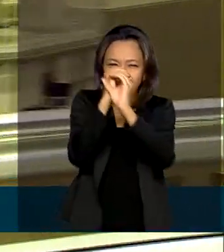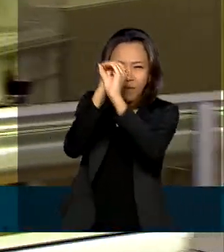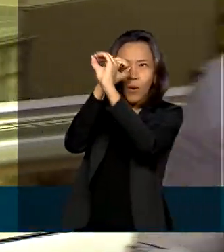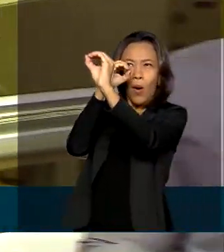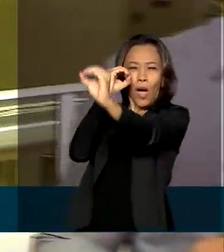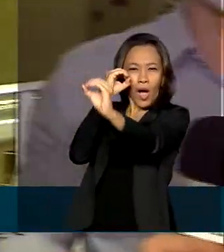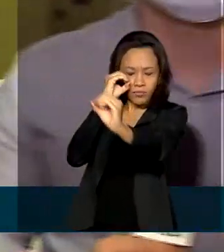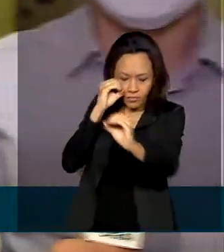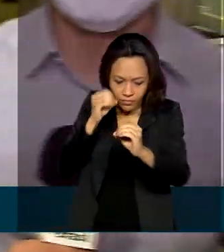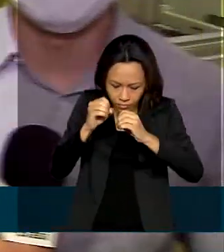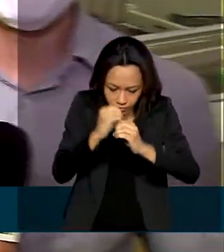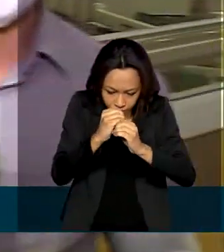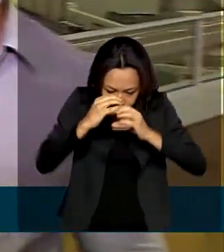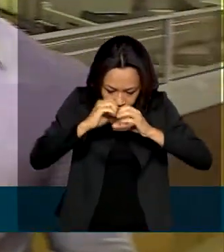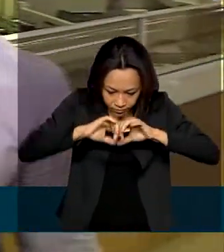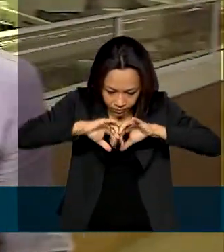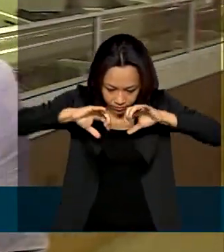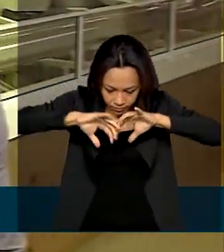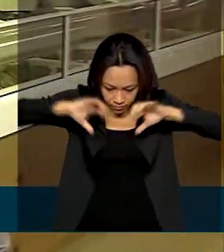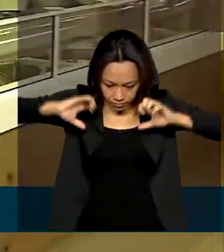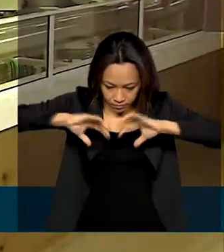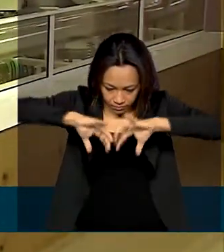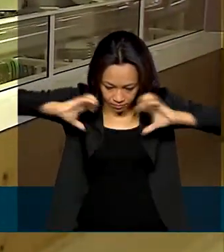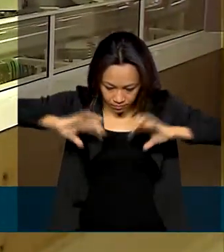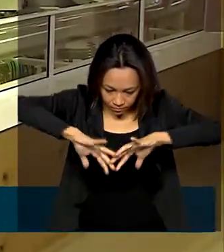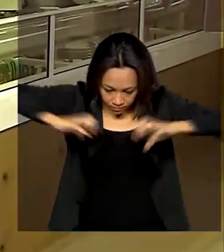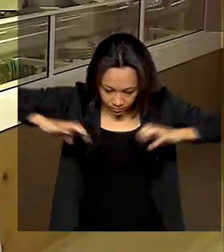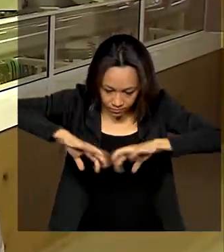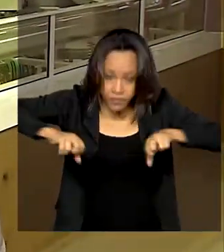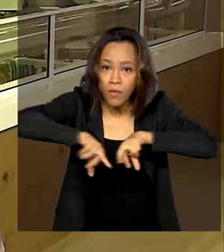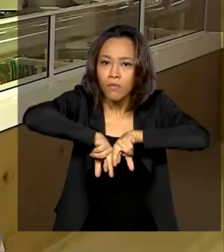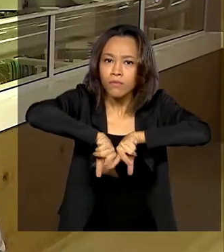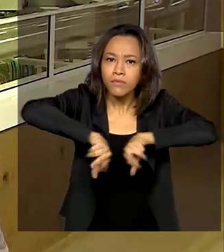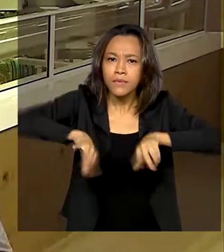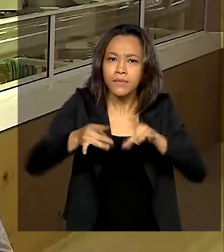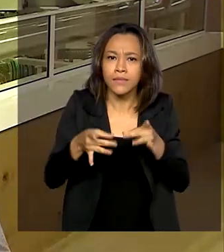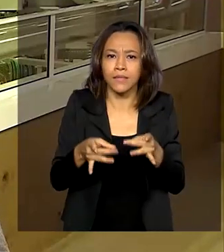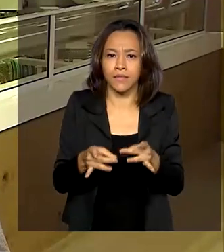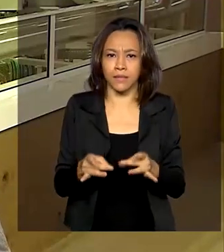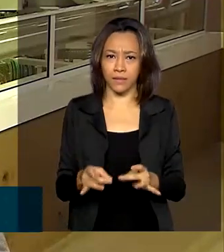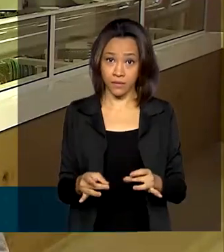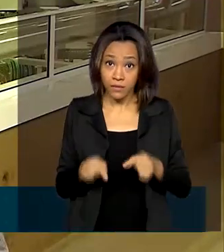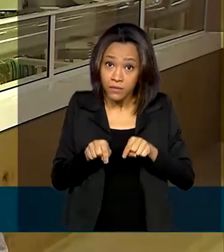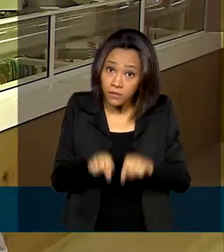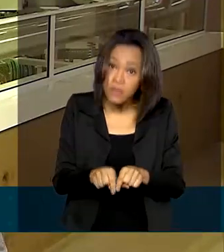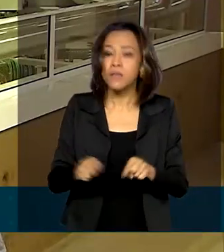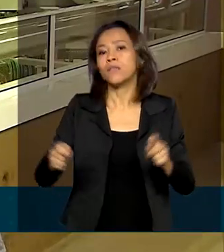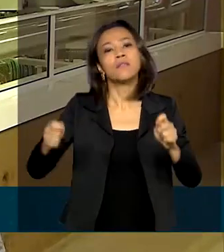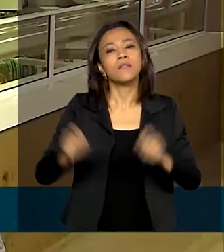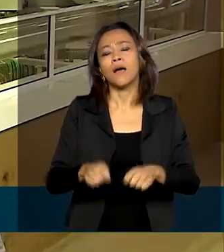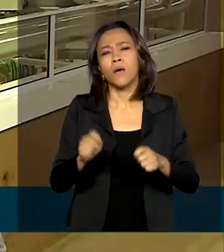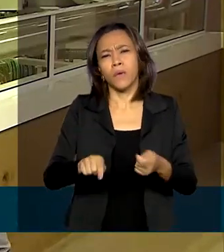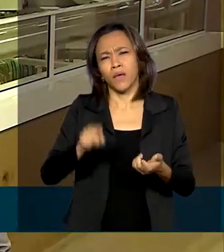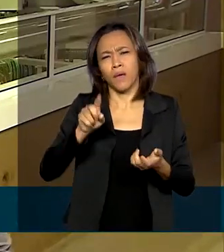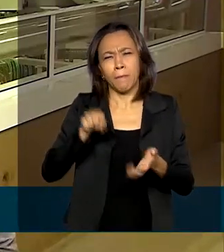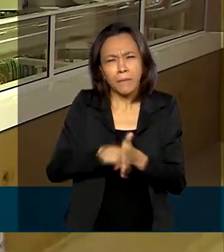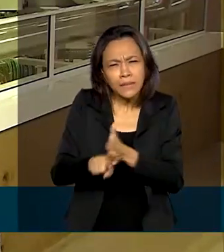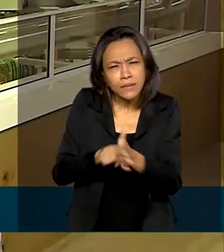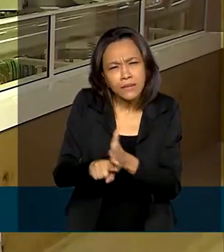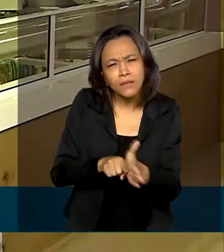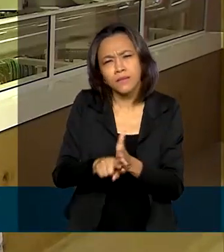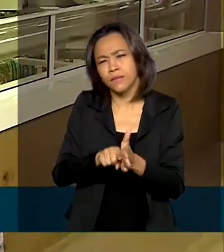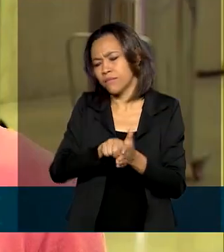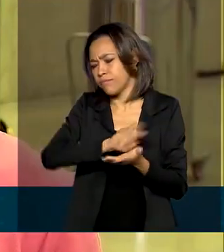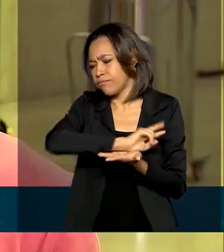capaz de observar os átomos de diferentes materiais. E isso permite o desenvolvimento de pesquisas em